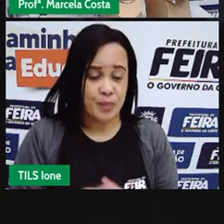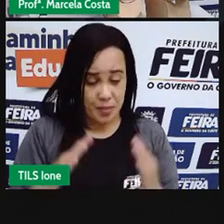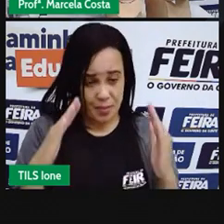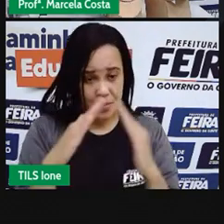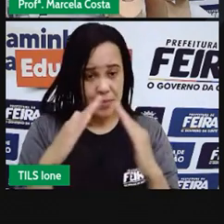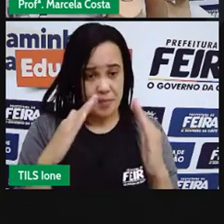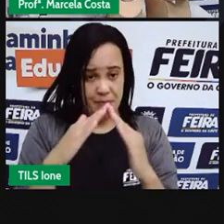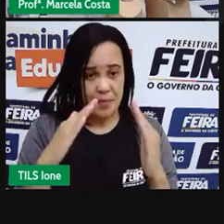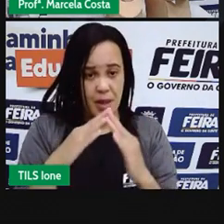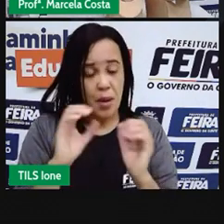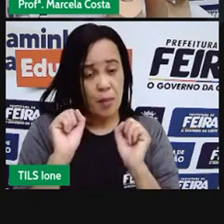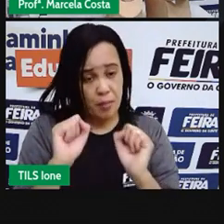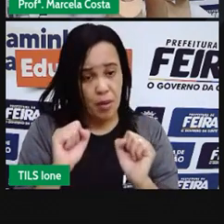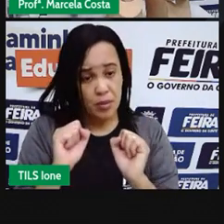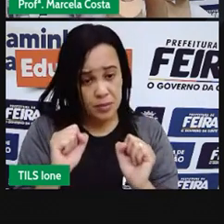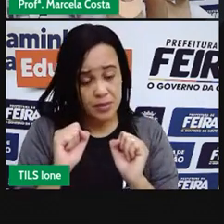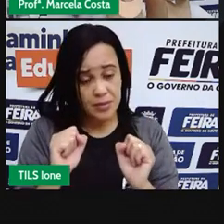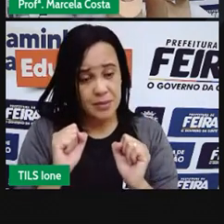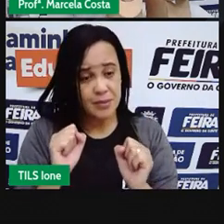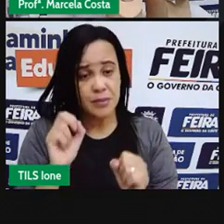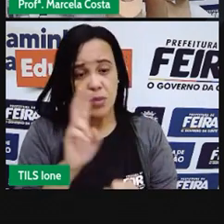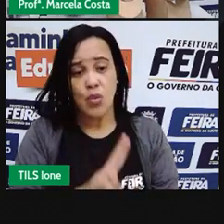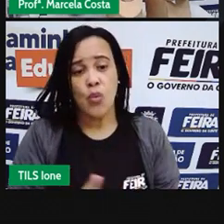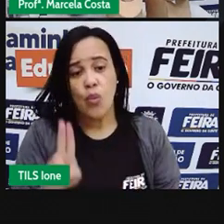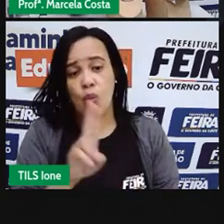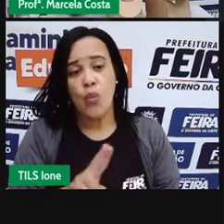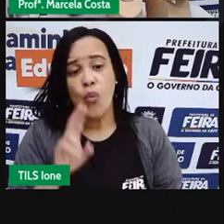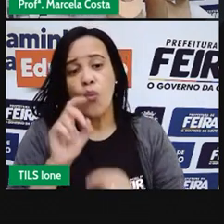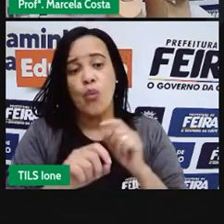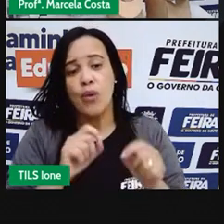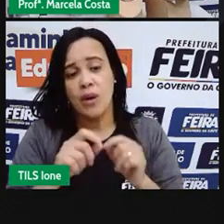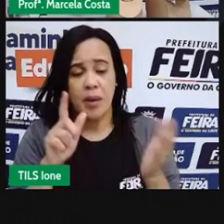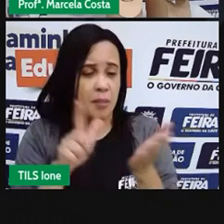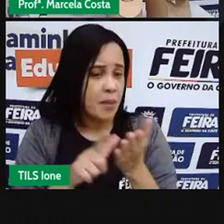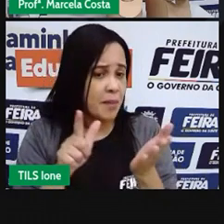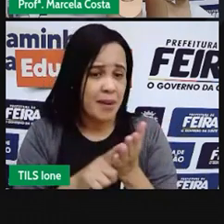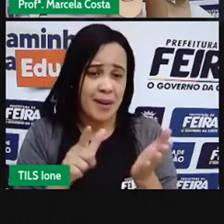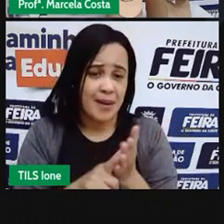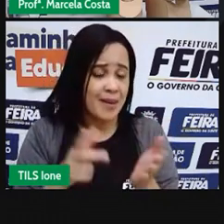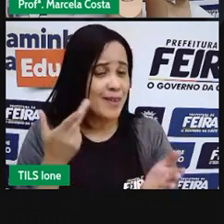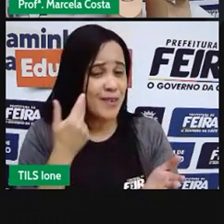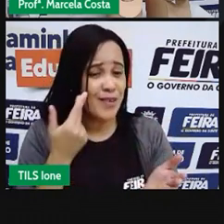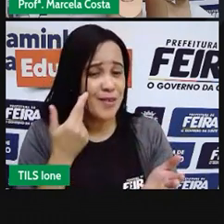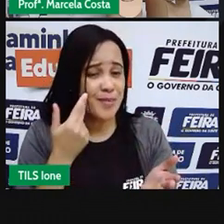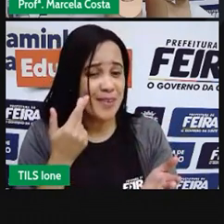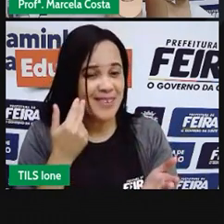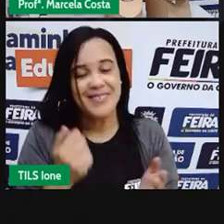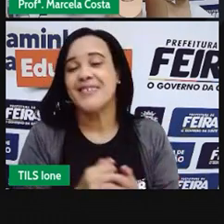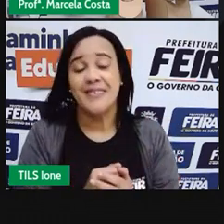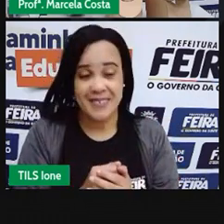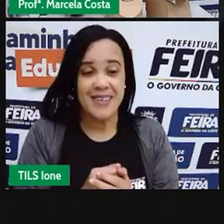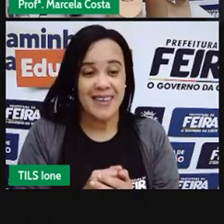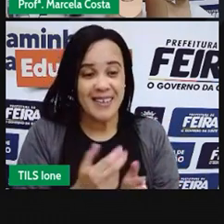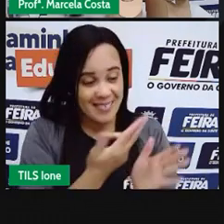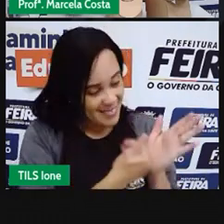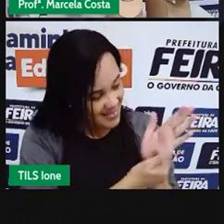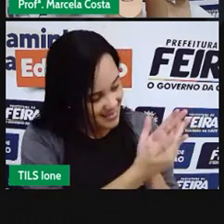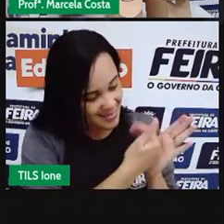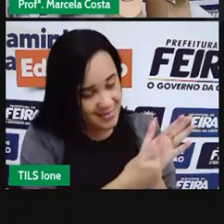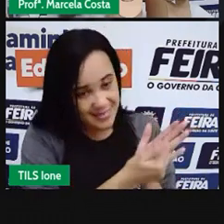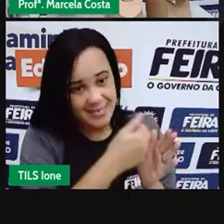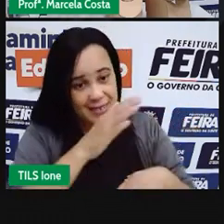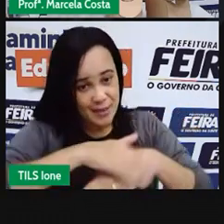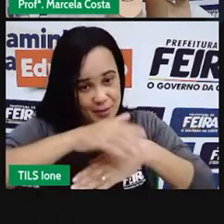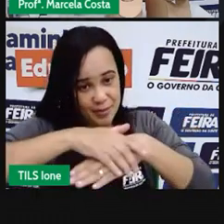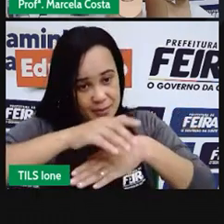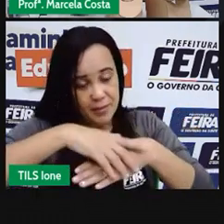você pode utilizar aí o papel ofício mesmo para fazer esses desenhos e colar no seu contorche. se